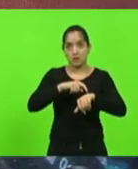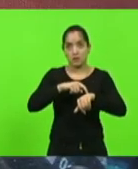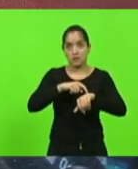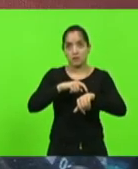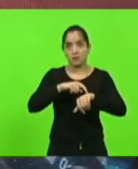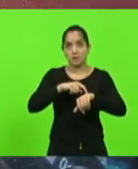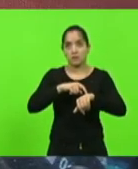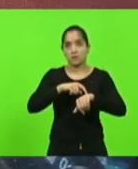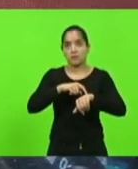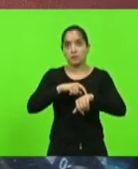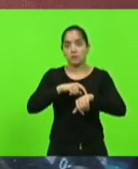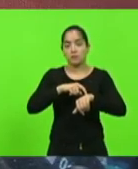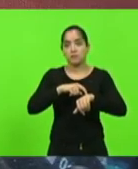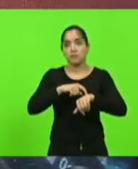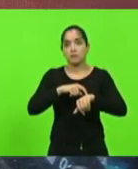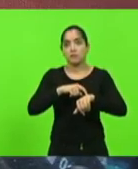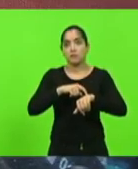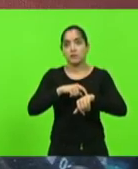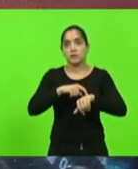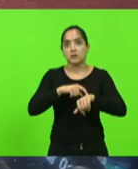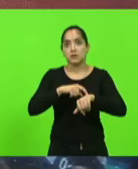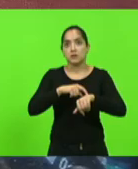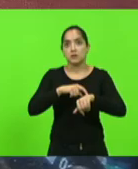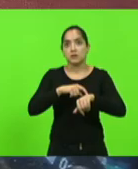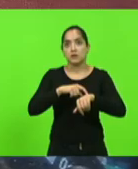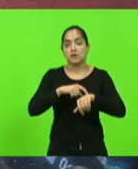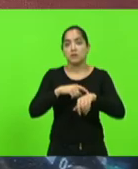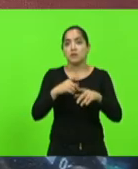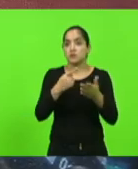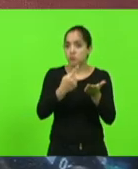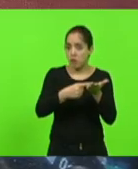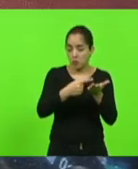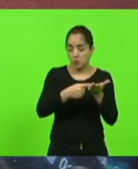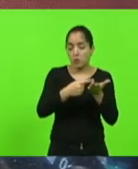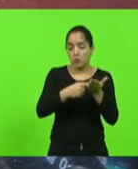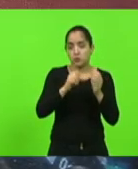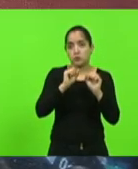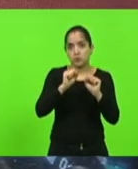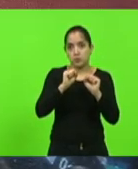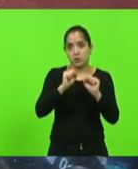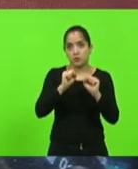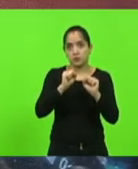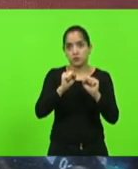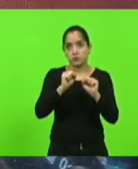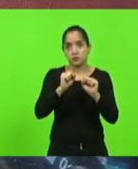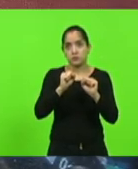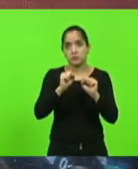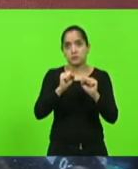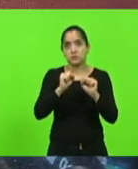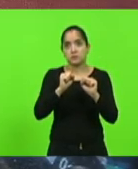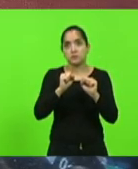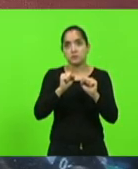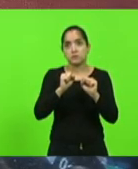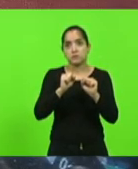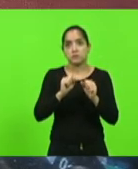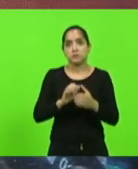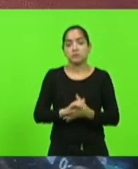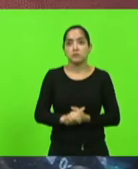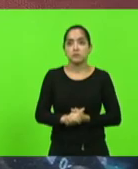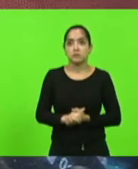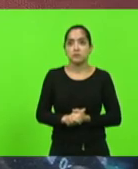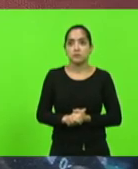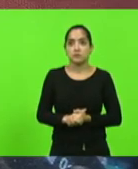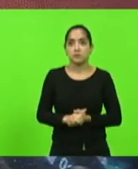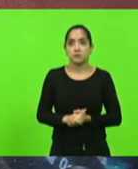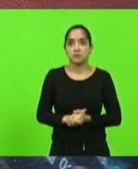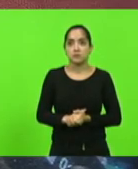É, se houver uma, um acordo entre os três, é Não, então não tem problema, eu vou à minha audiência, eu falo no retorno,